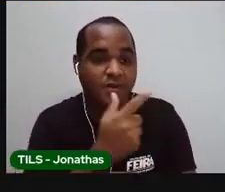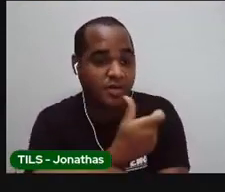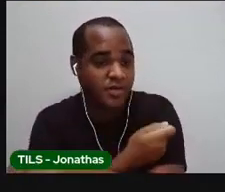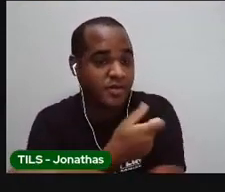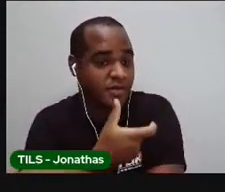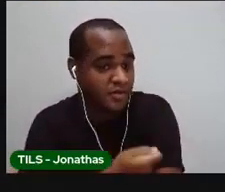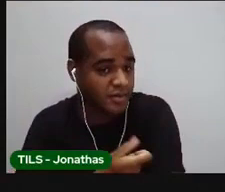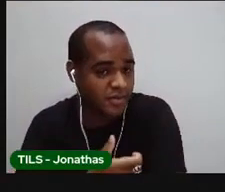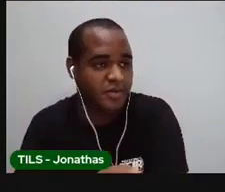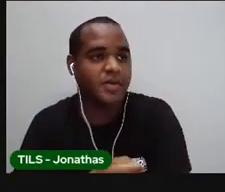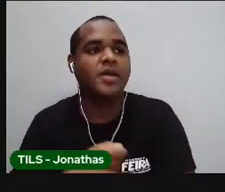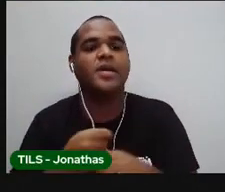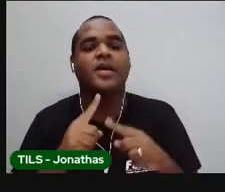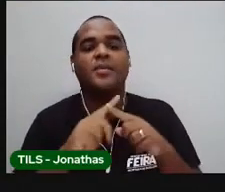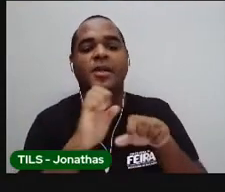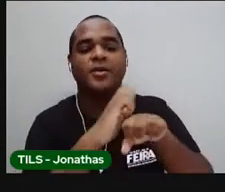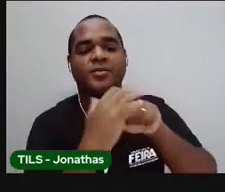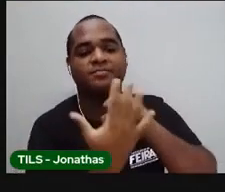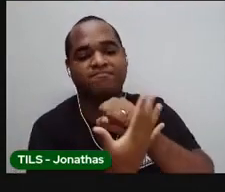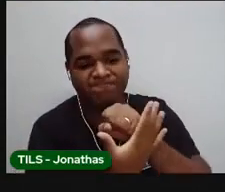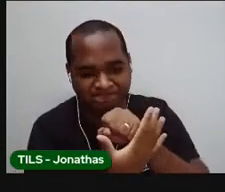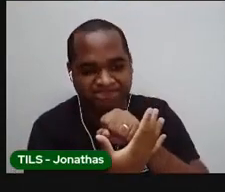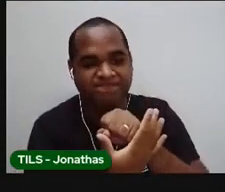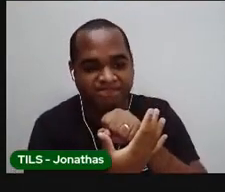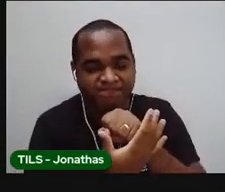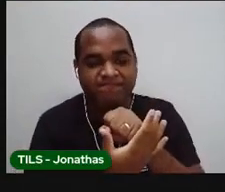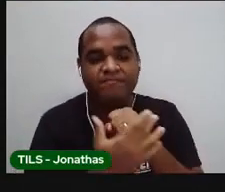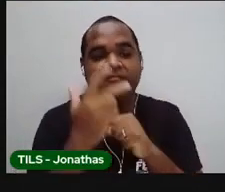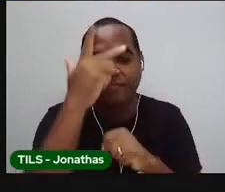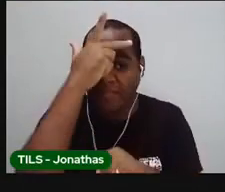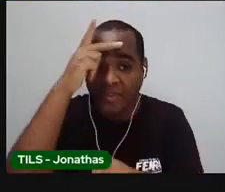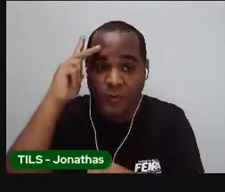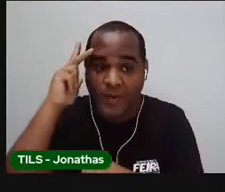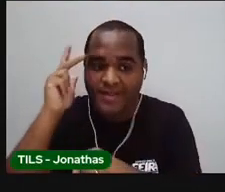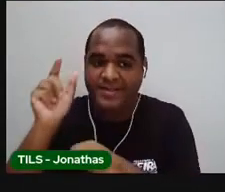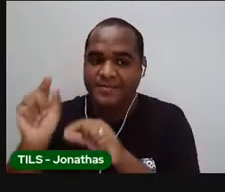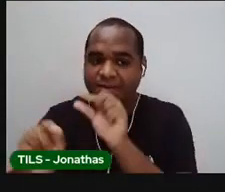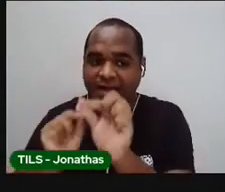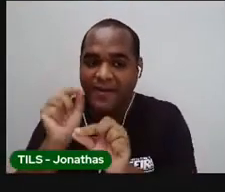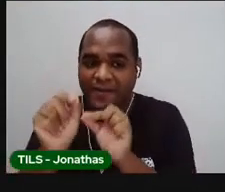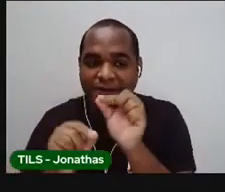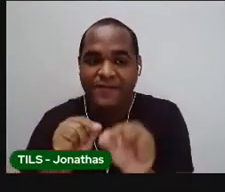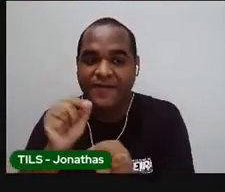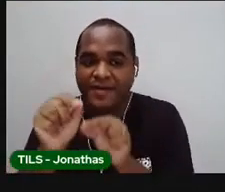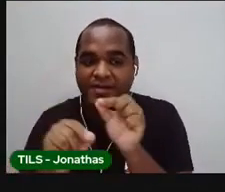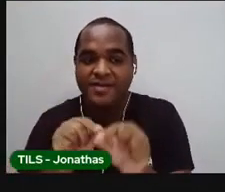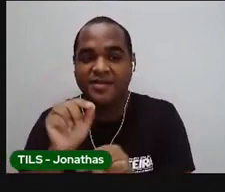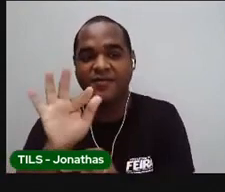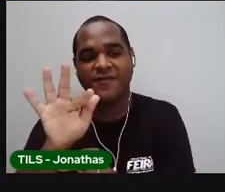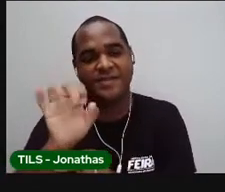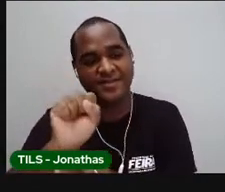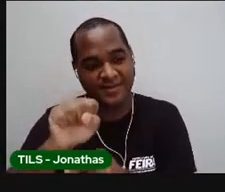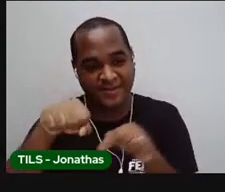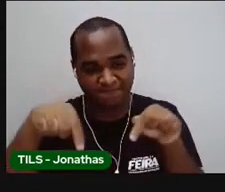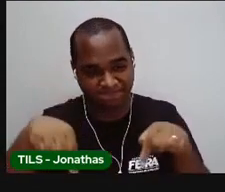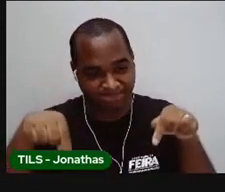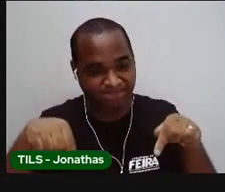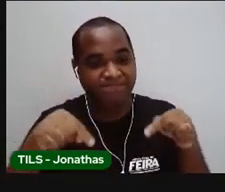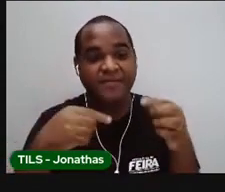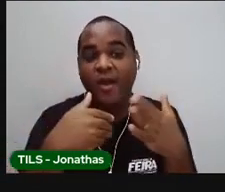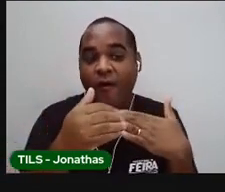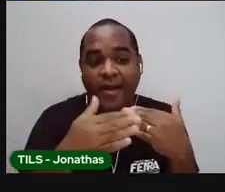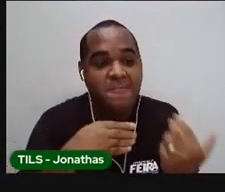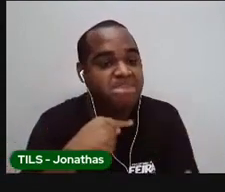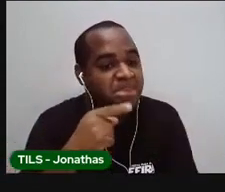contra o coronavírus que as pessoas estão tomando aqui em Feira de São Paulo. Qualquer